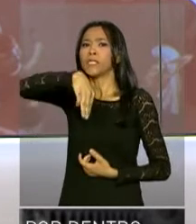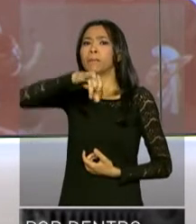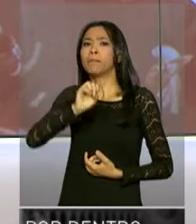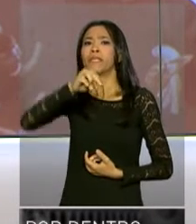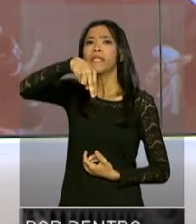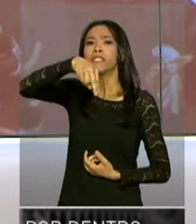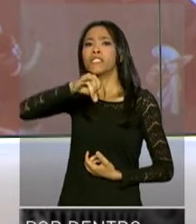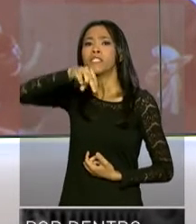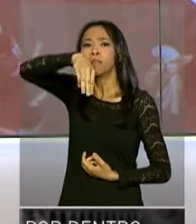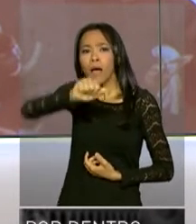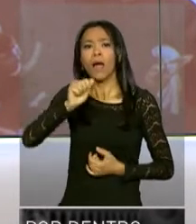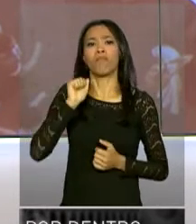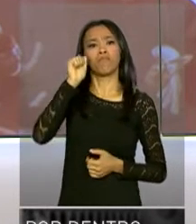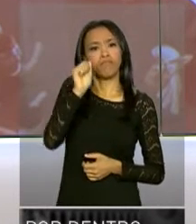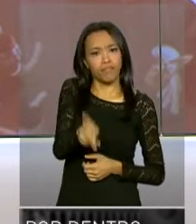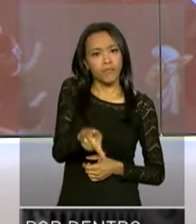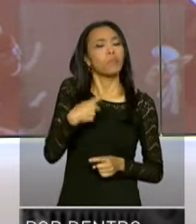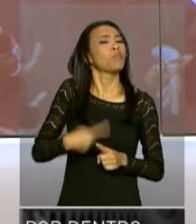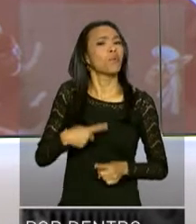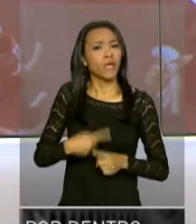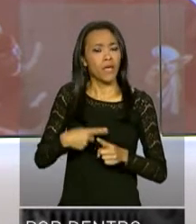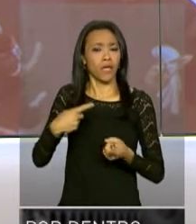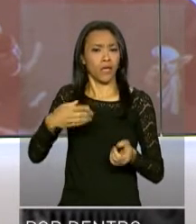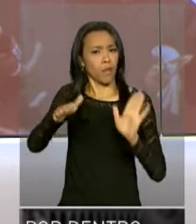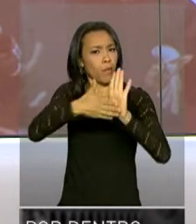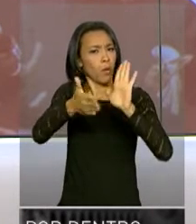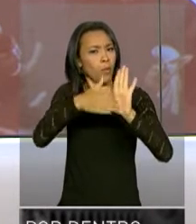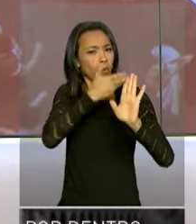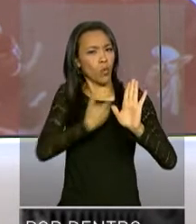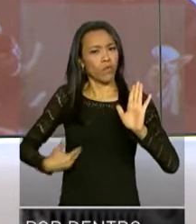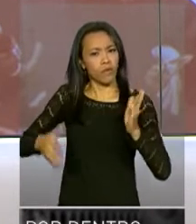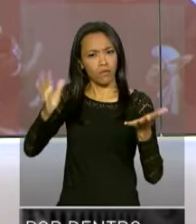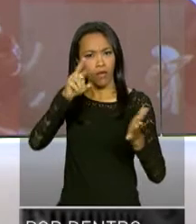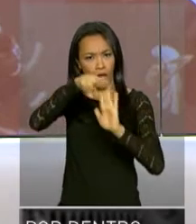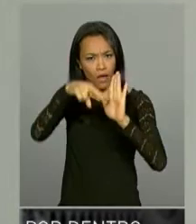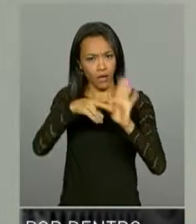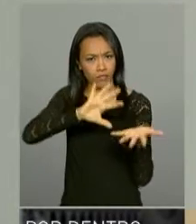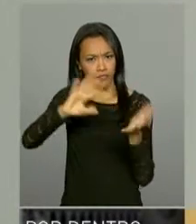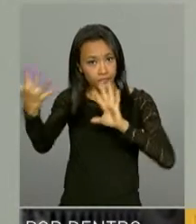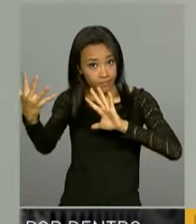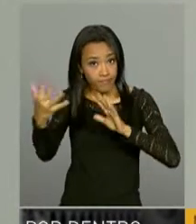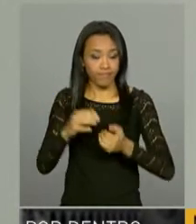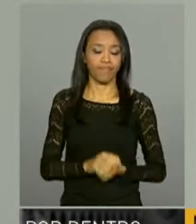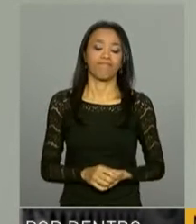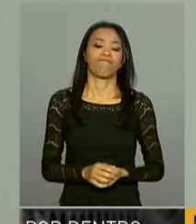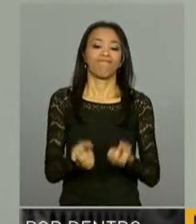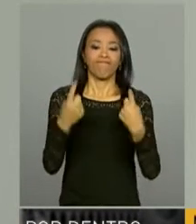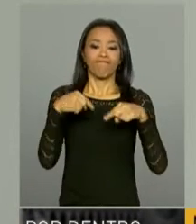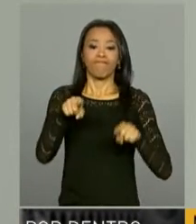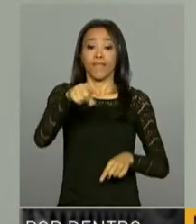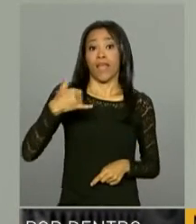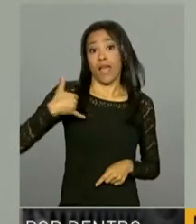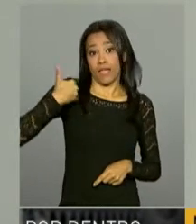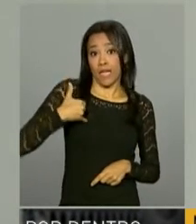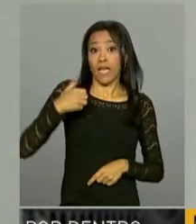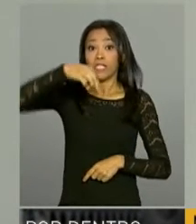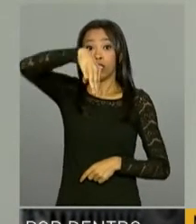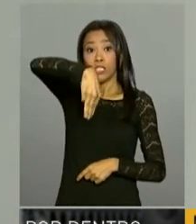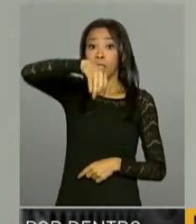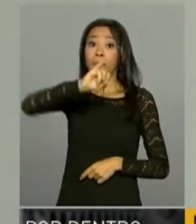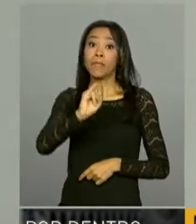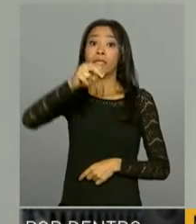aposentar e por que o governo está propondo regras de transição? A idade mínima é uma prática comum na